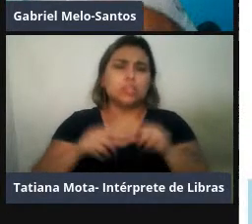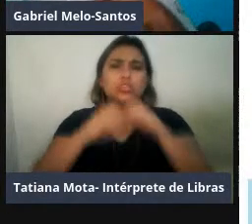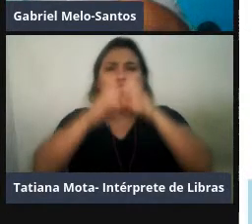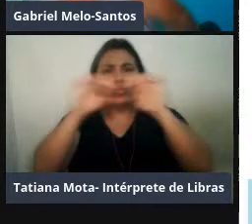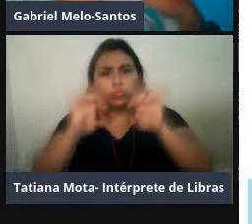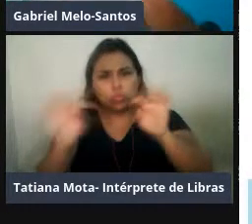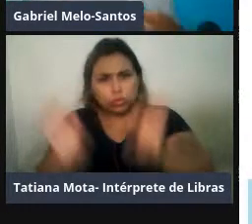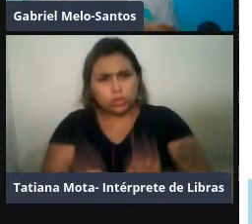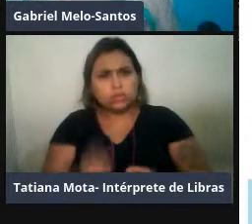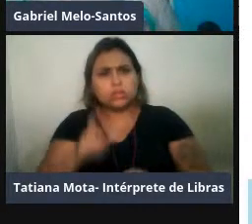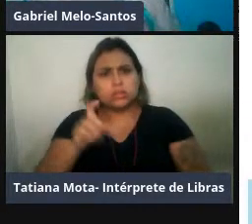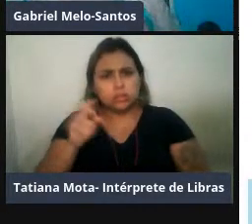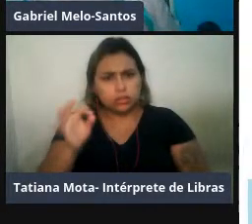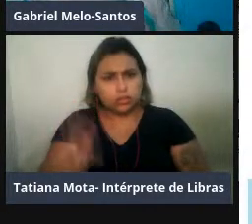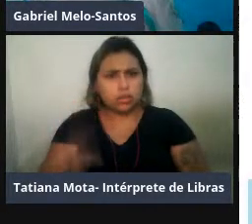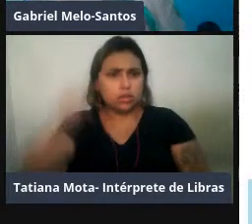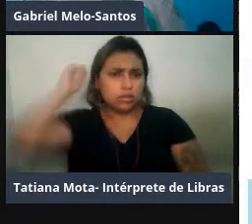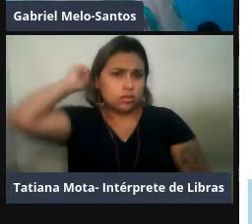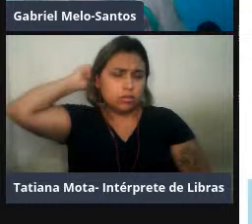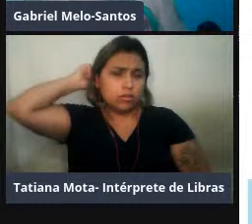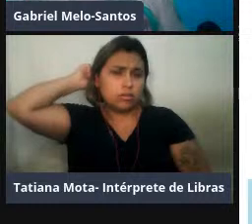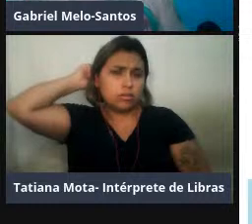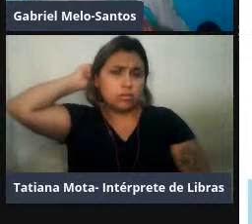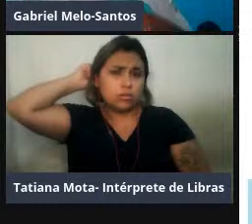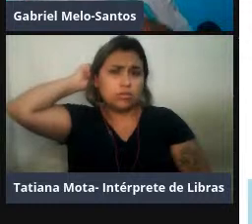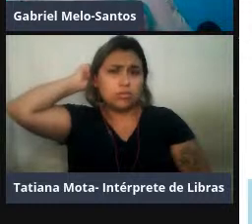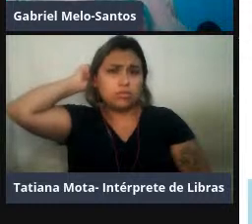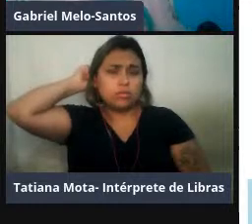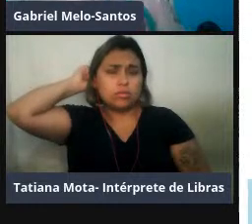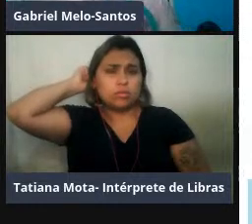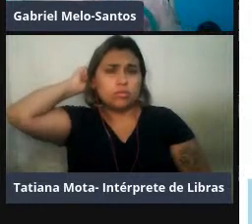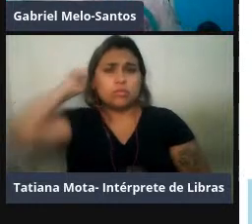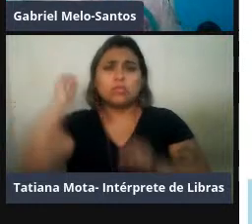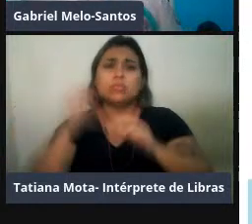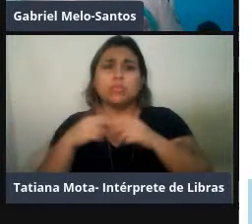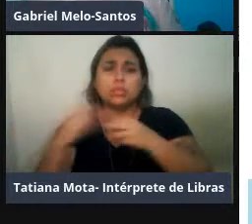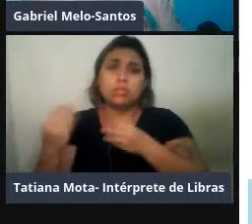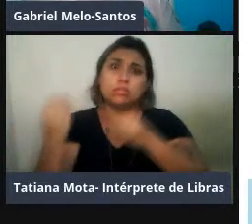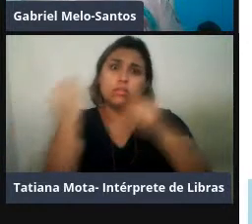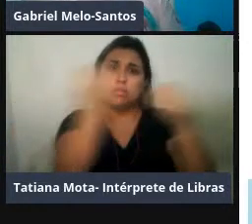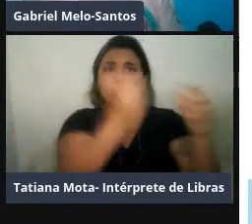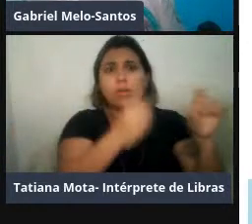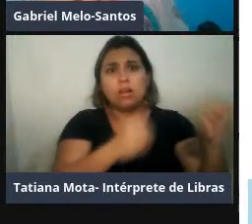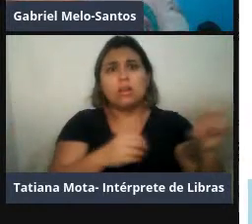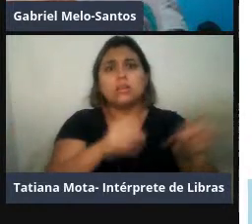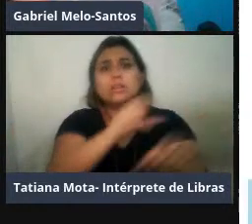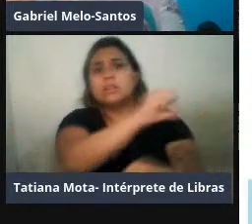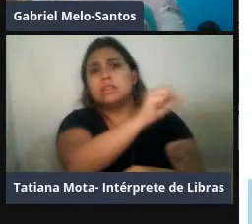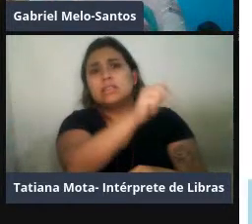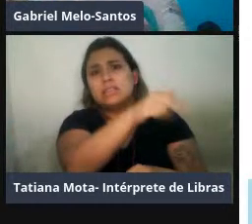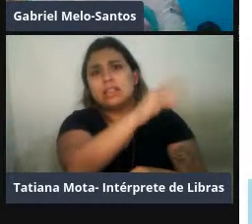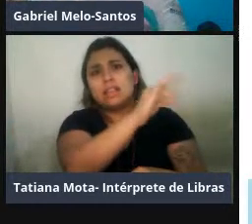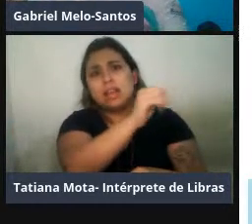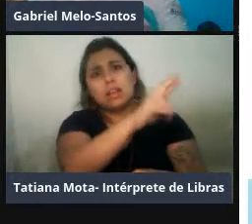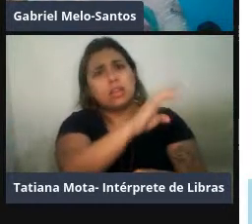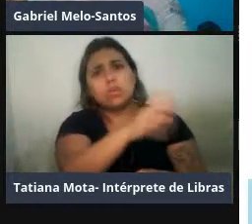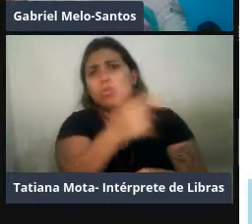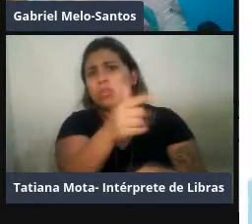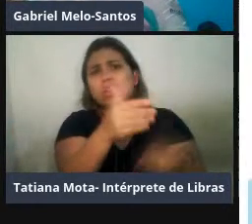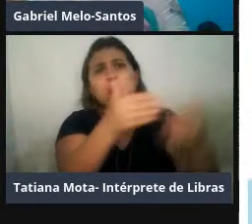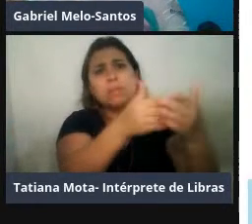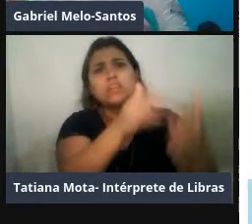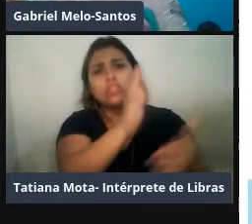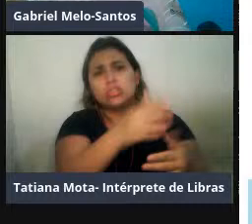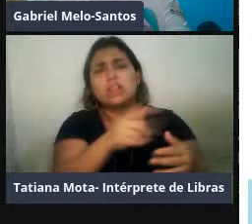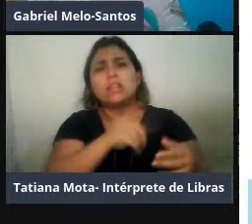Por isso que a gente mandou os animais para Santarém, que já está com a corda no pescoço de limite de animais que a pode receber também, já tem mais